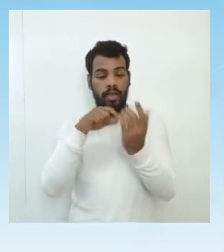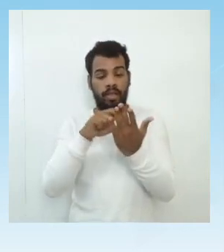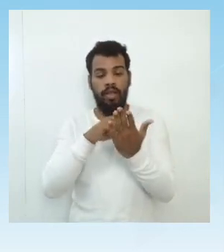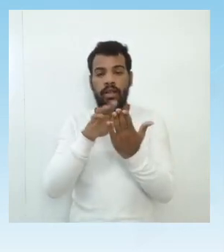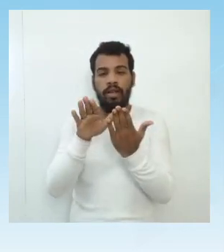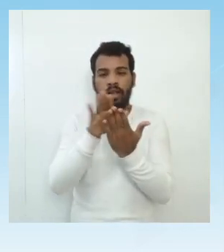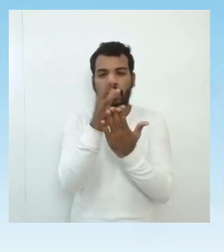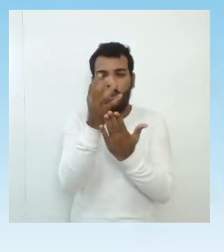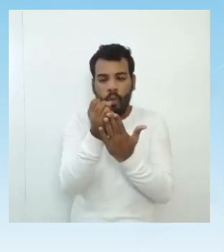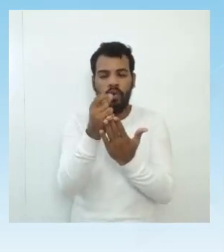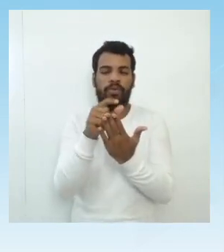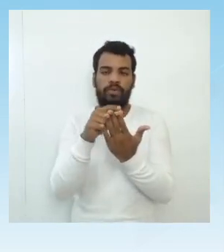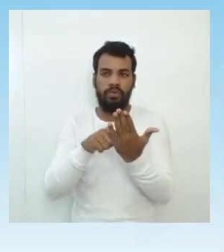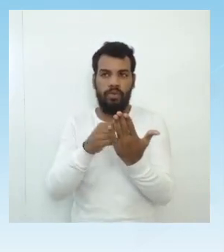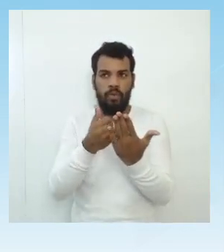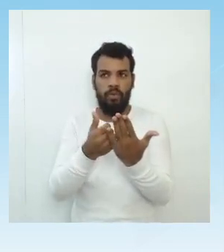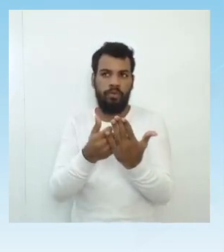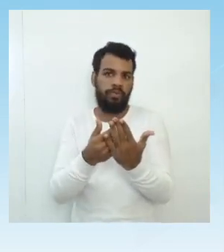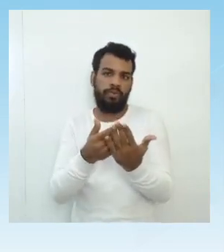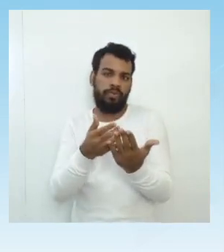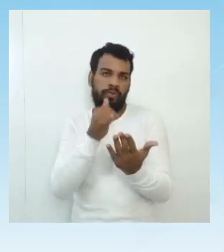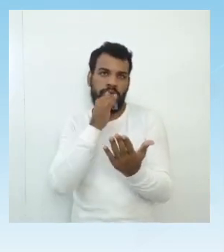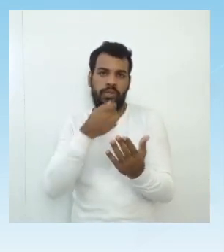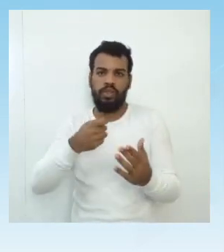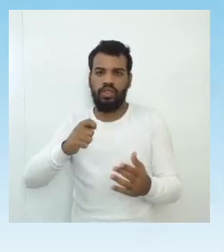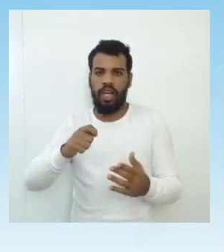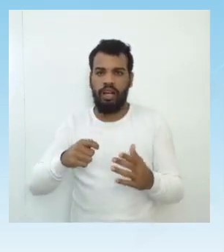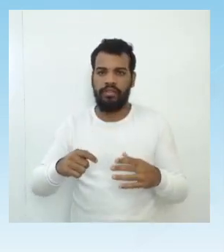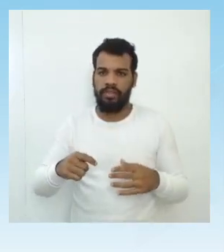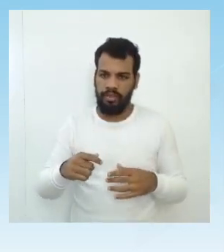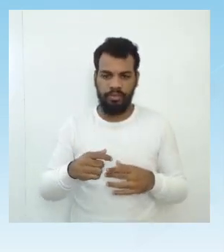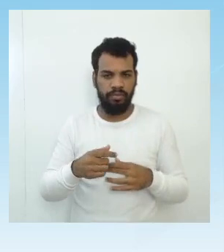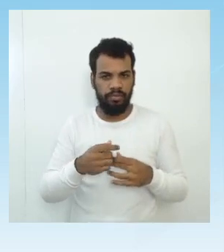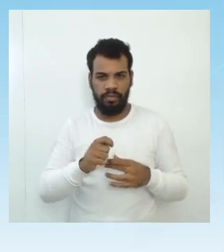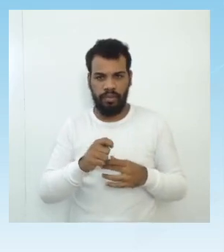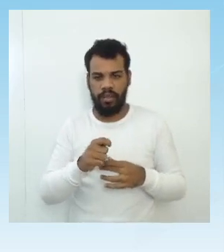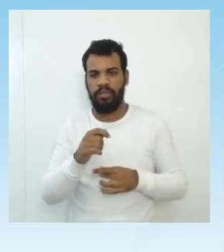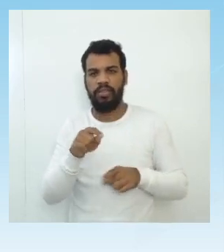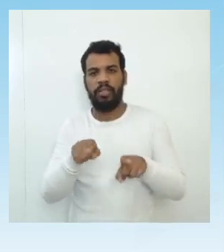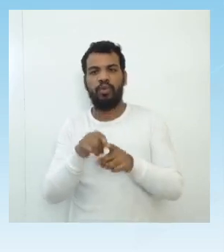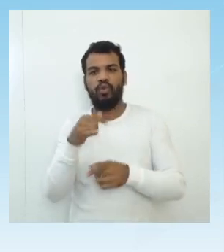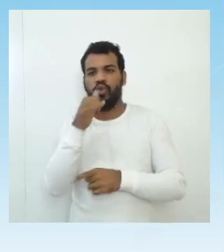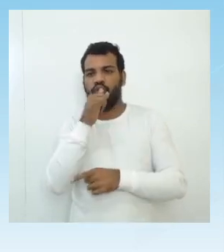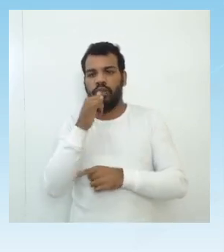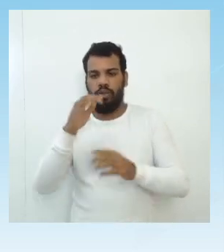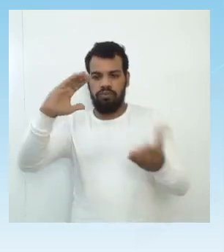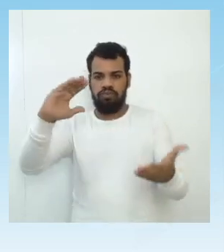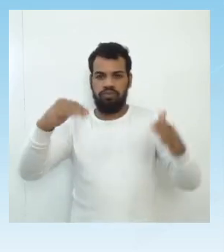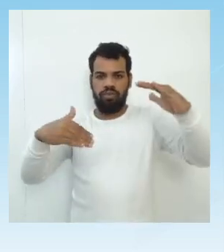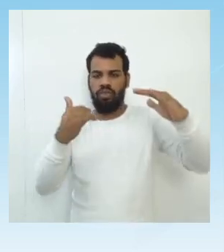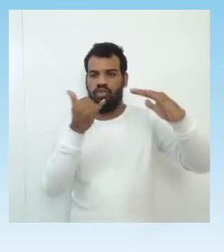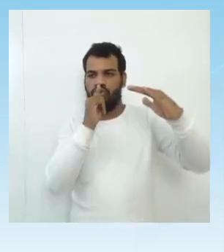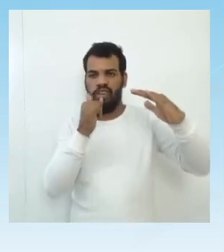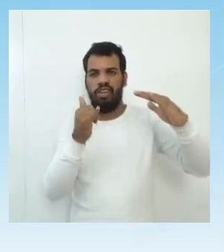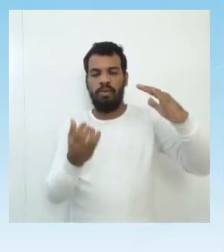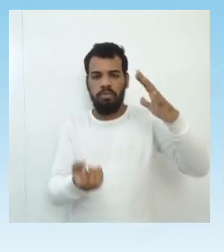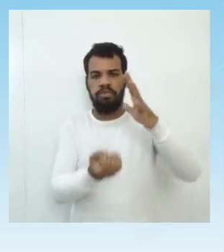ativos, como chaves magnéticas e geradores elétricos. Esse tipo aí de ímã,